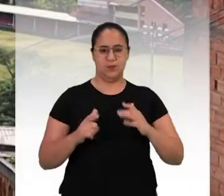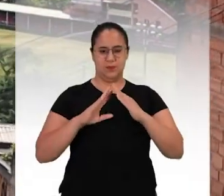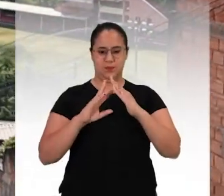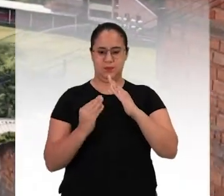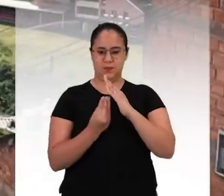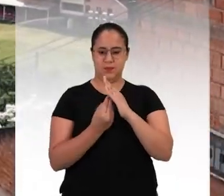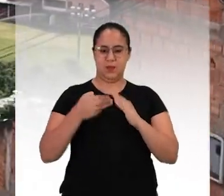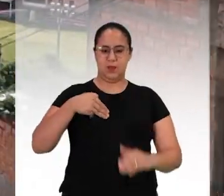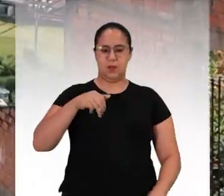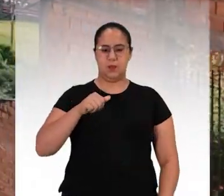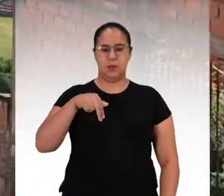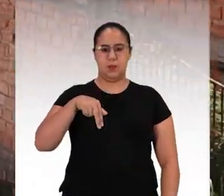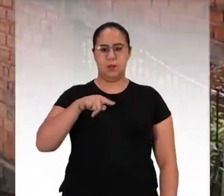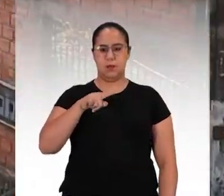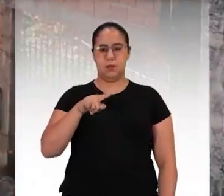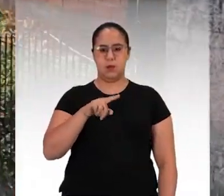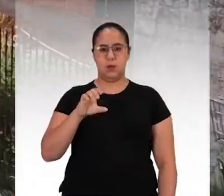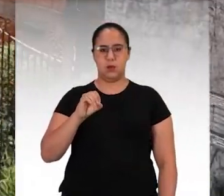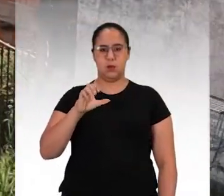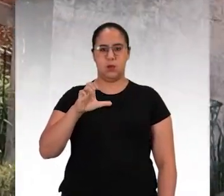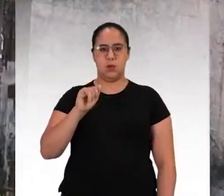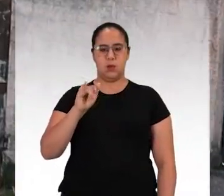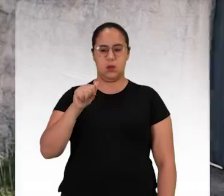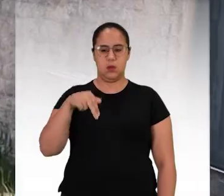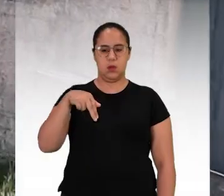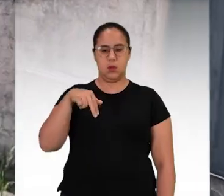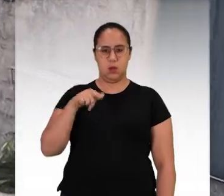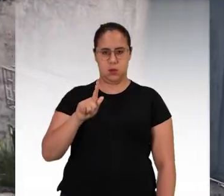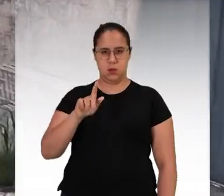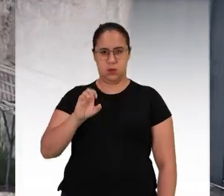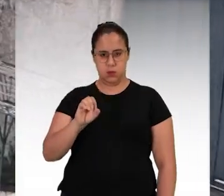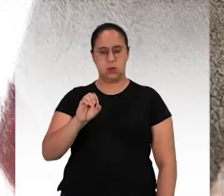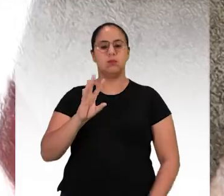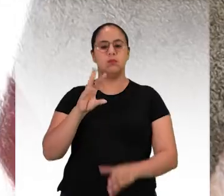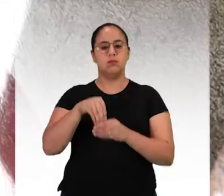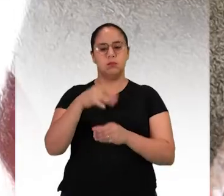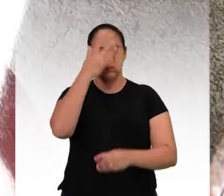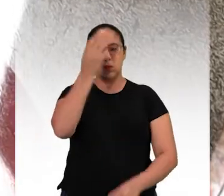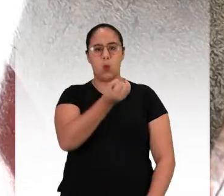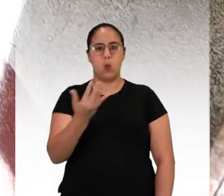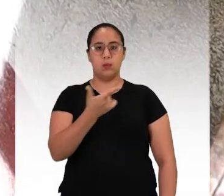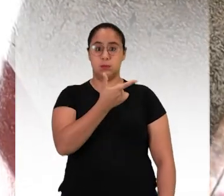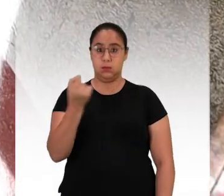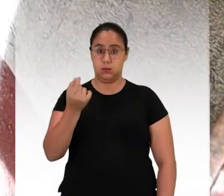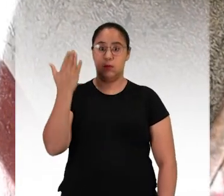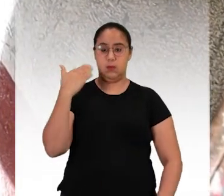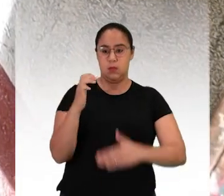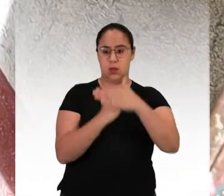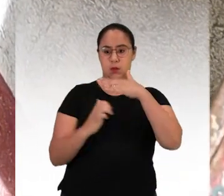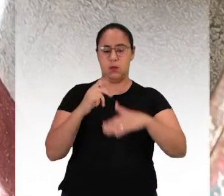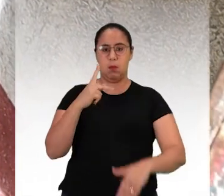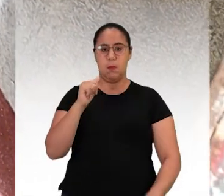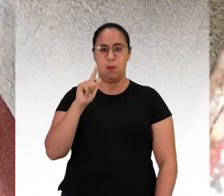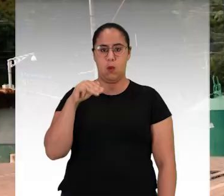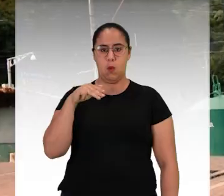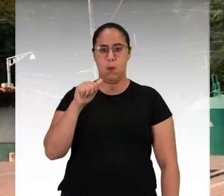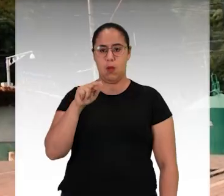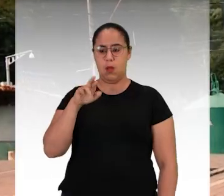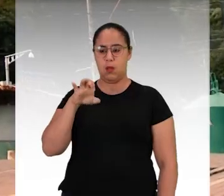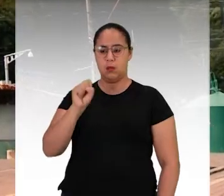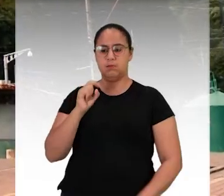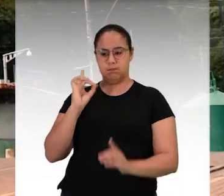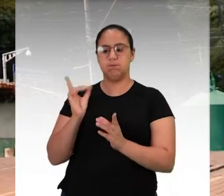Moram no quilombo Manso Caiango cerca de 100 pessoas. Ele foi reconhecido pela Fundação Palmares em 2007.